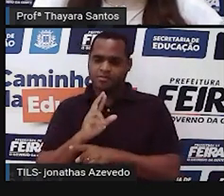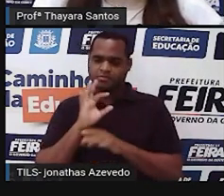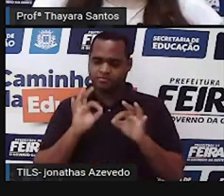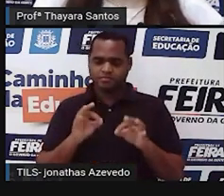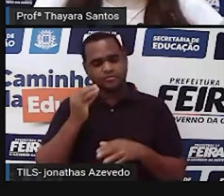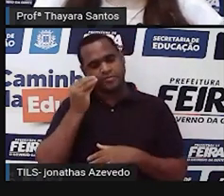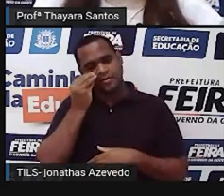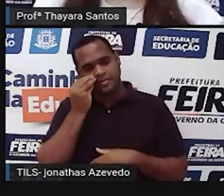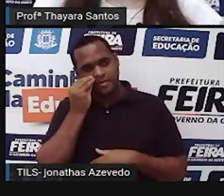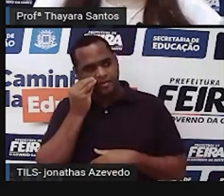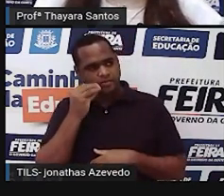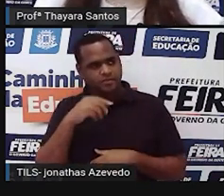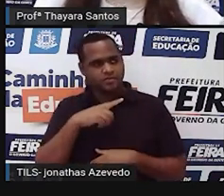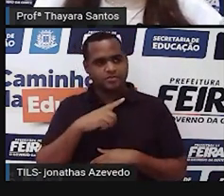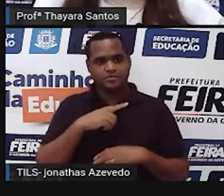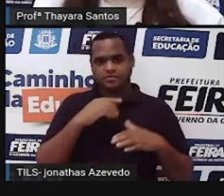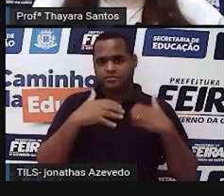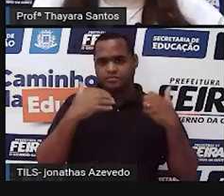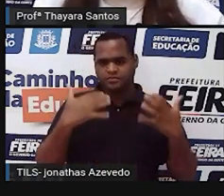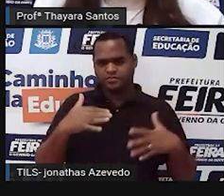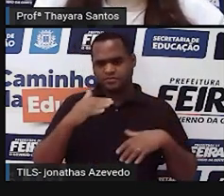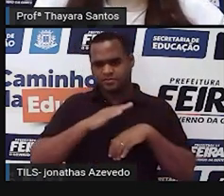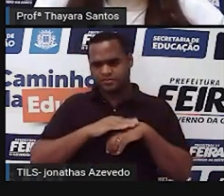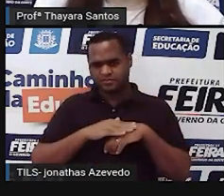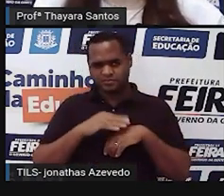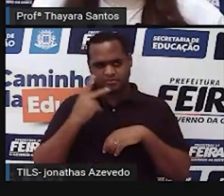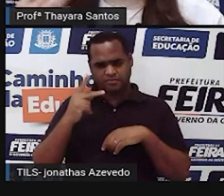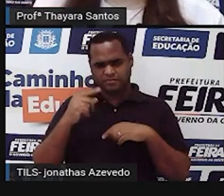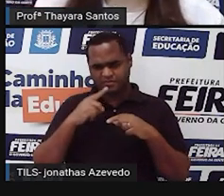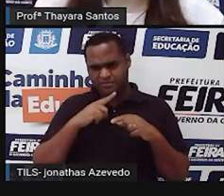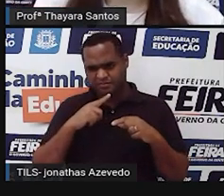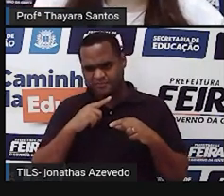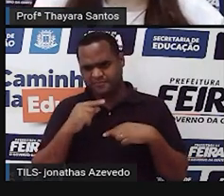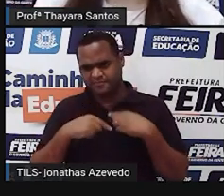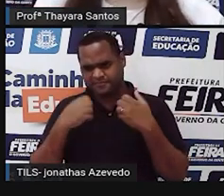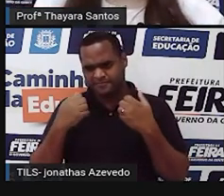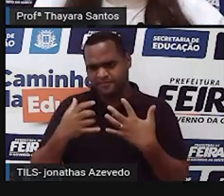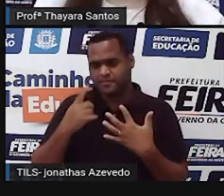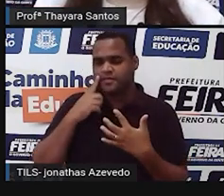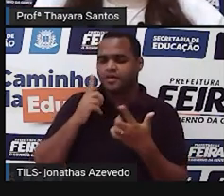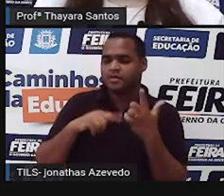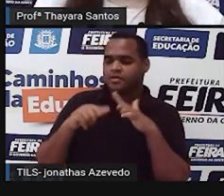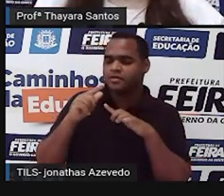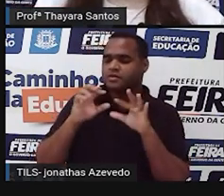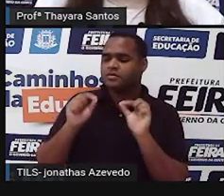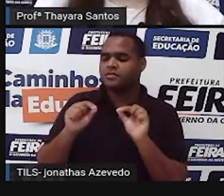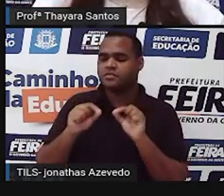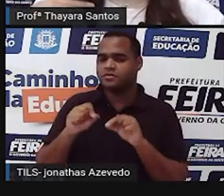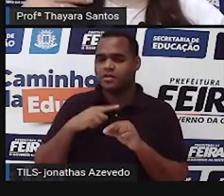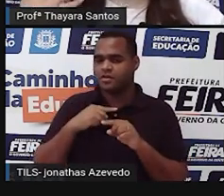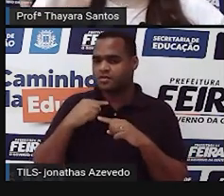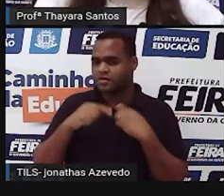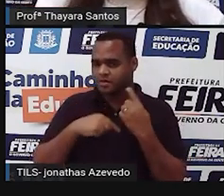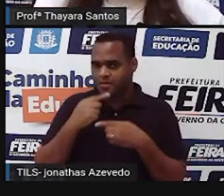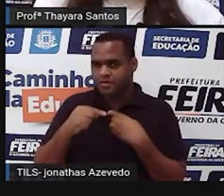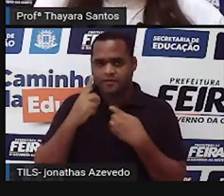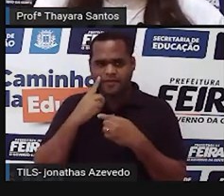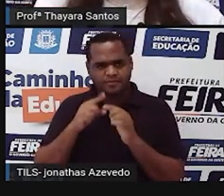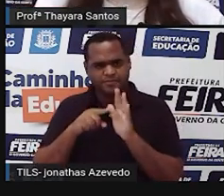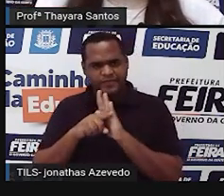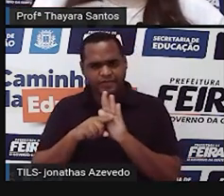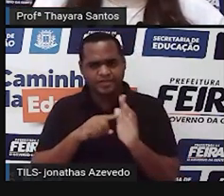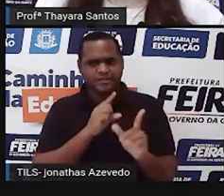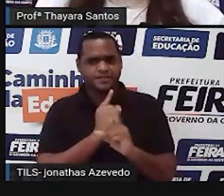experimento, aquele experimento vai me dar alguns resultados e eu vou analisar esses resultados. E depois que eu analiso esse